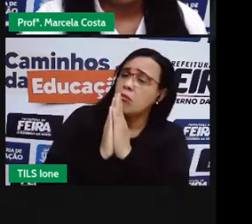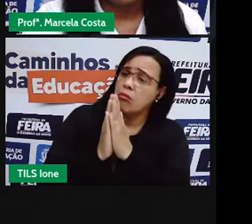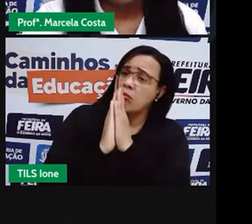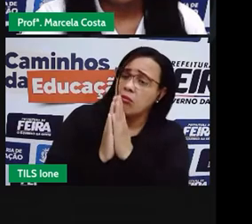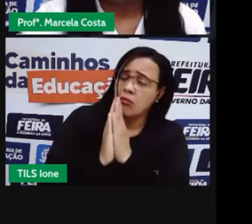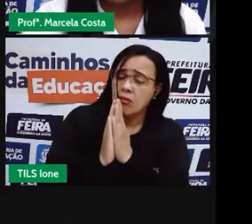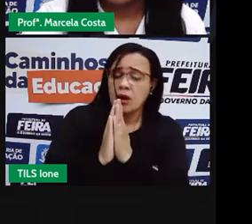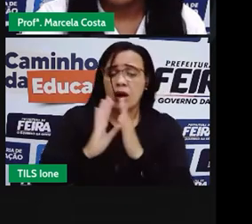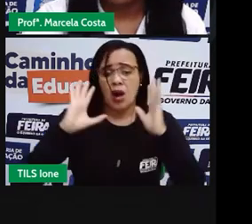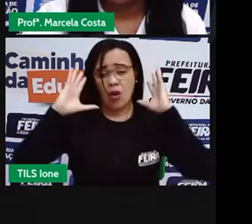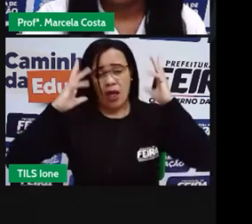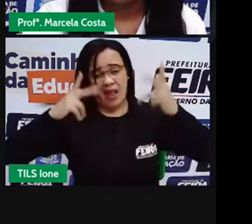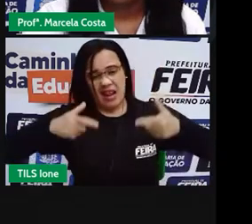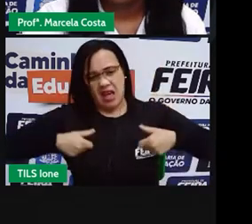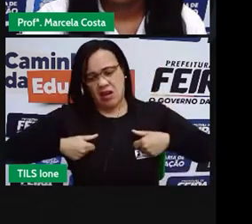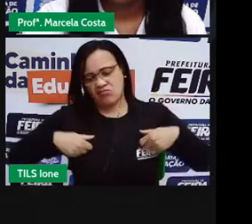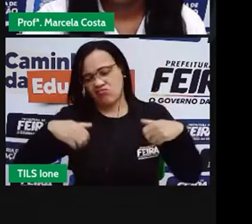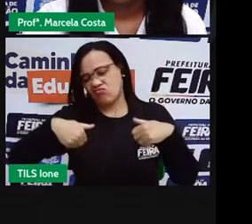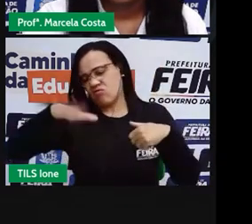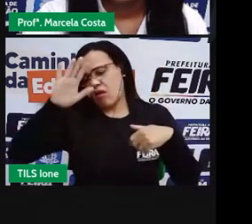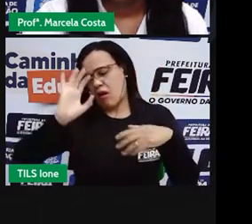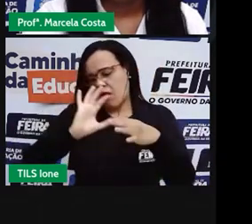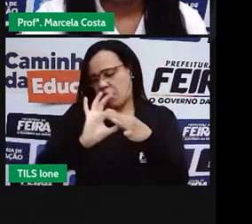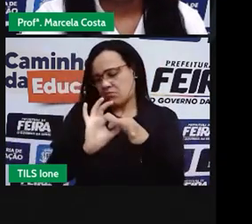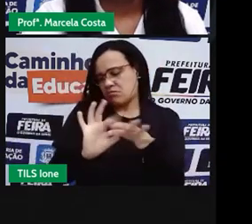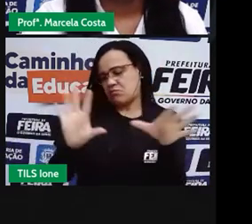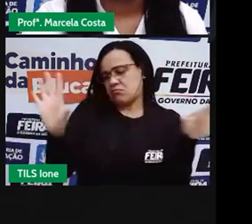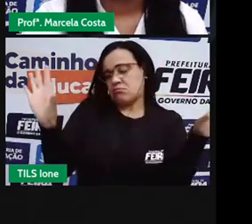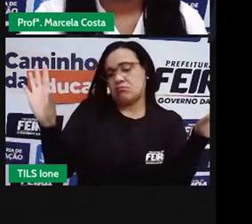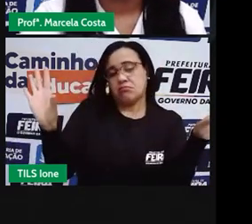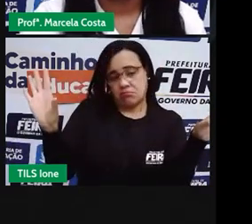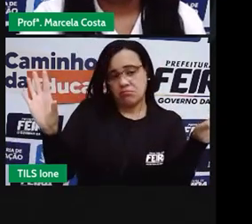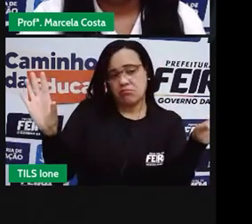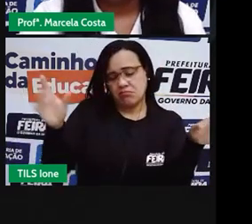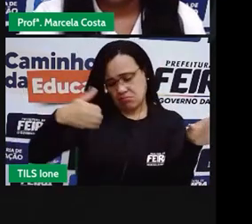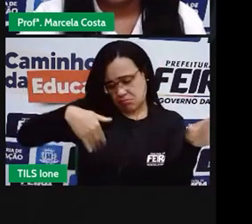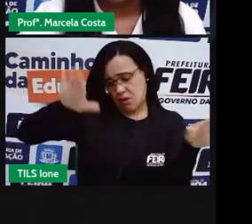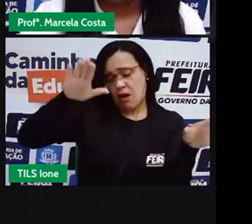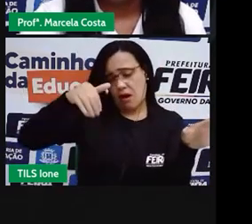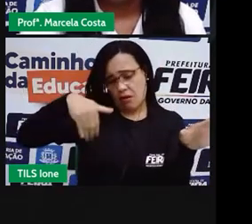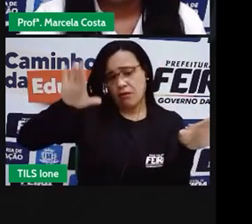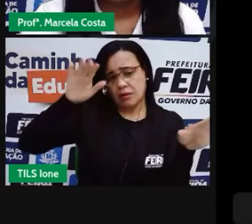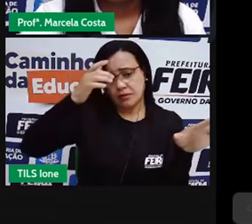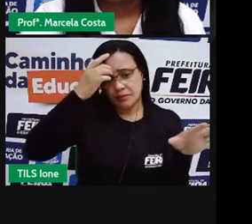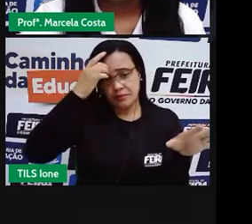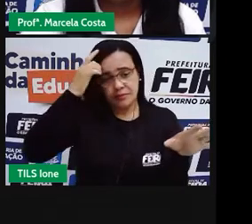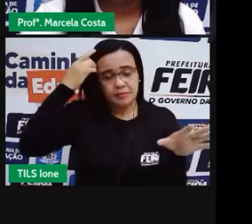desistiu de desmagá-lo. E deixou que fosse embora.